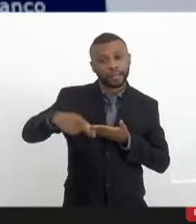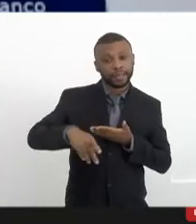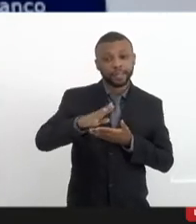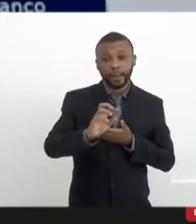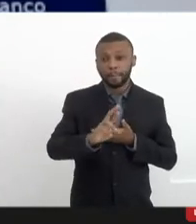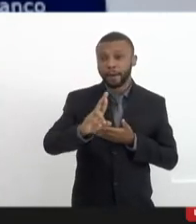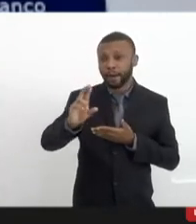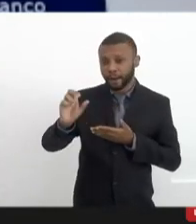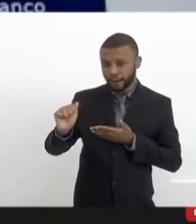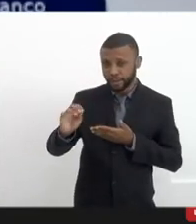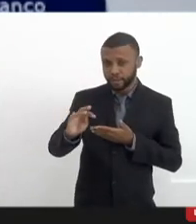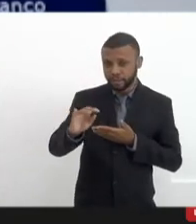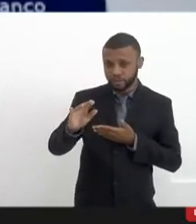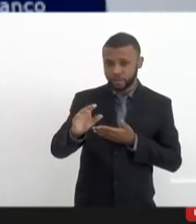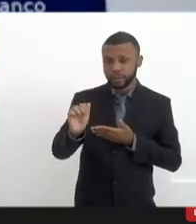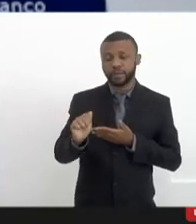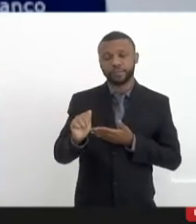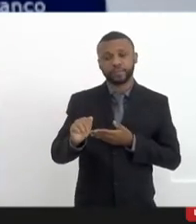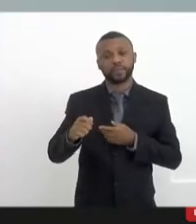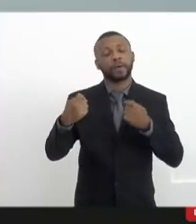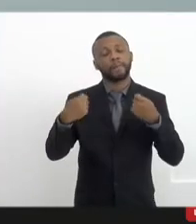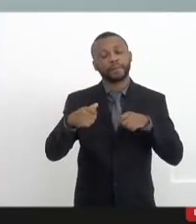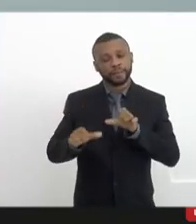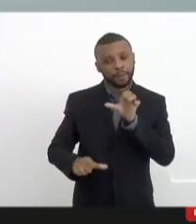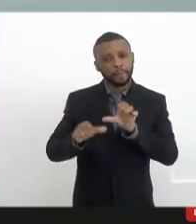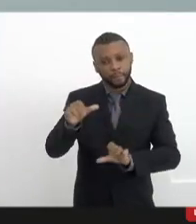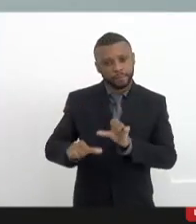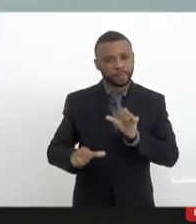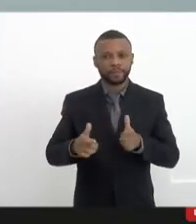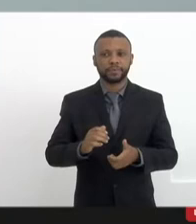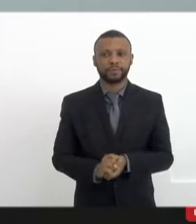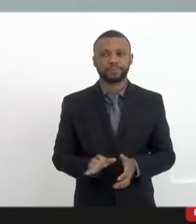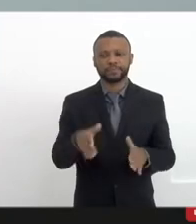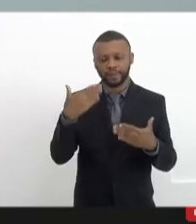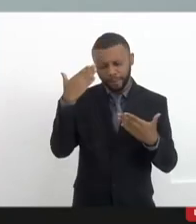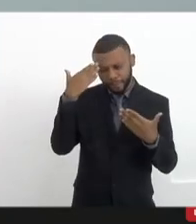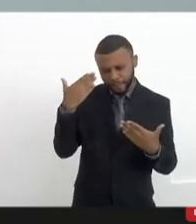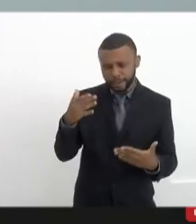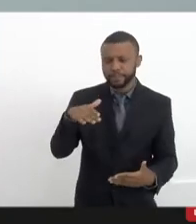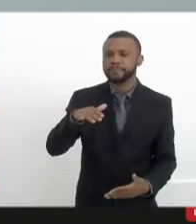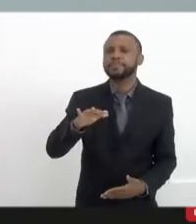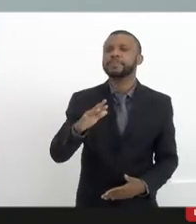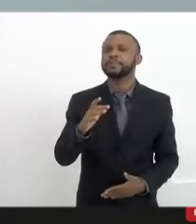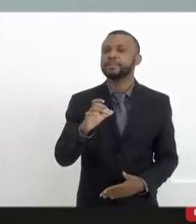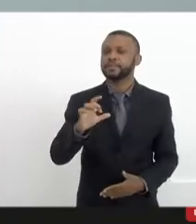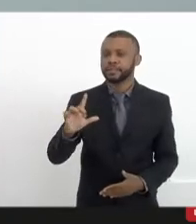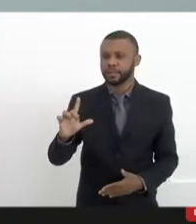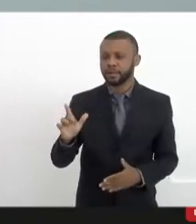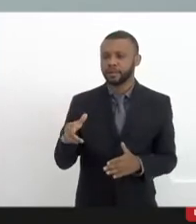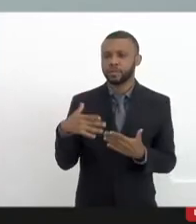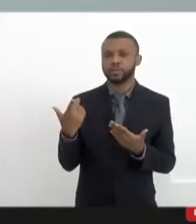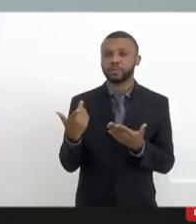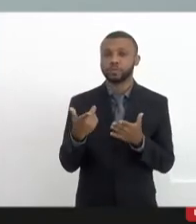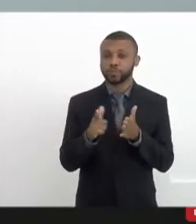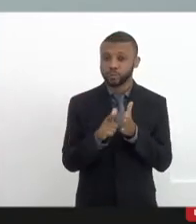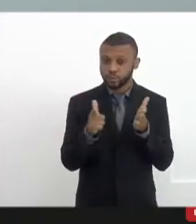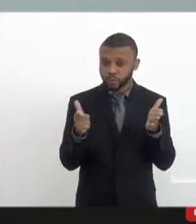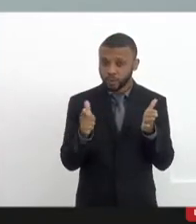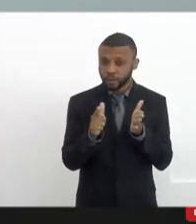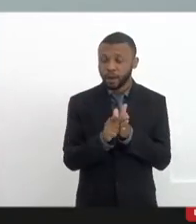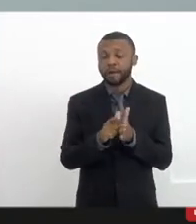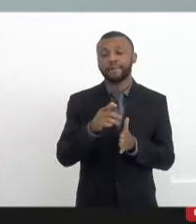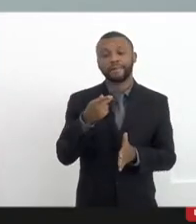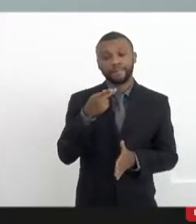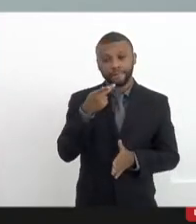Barra da Chijuca. Então, a precisa mudar isso. Obrigado. Obrigado, obrigado, Michel Silva, do portal Fala Roça, na